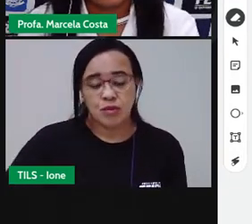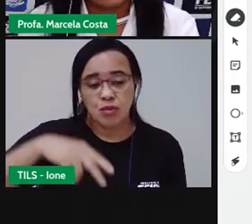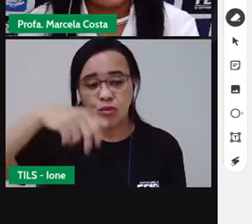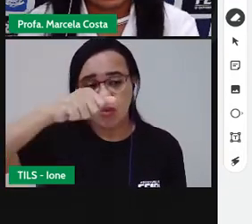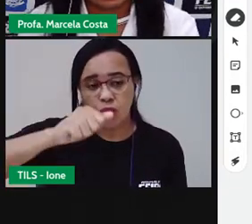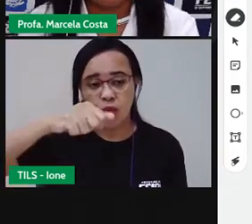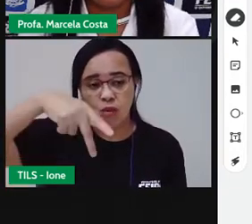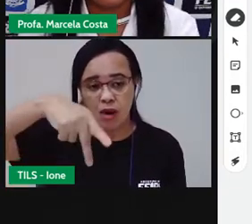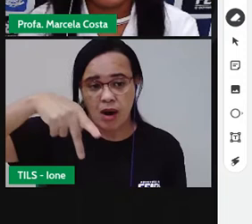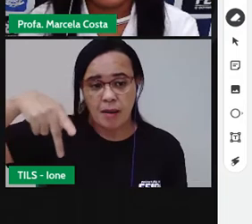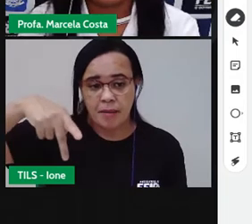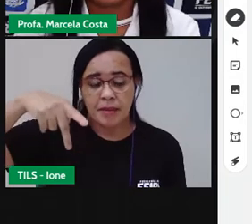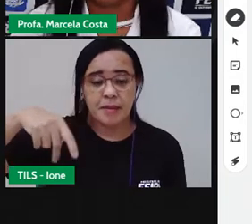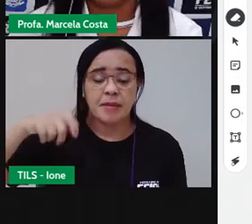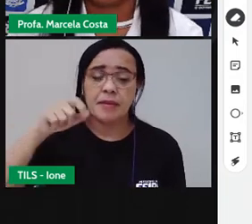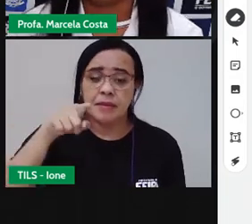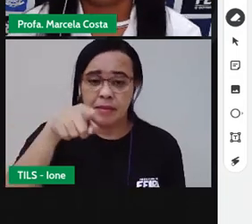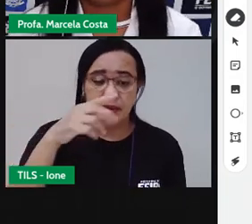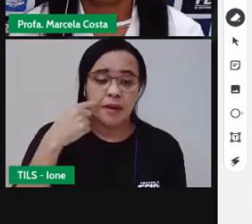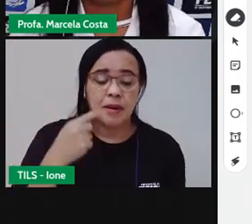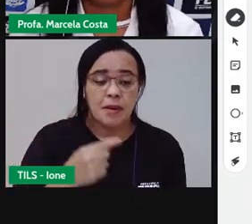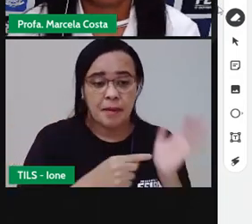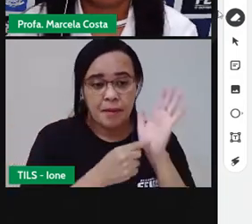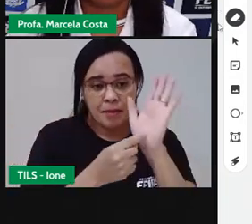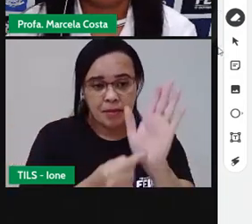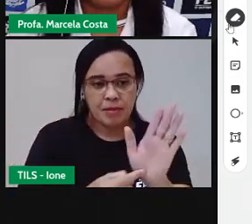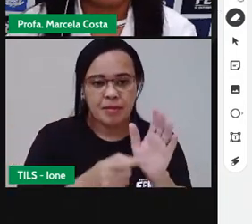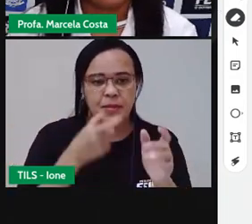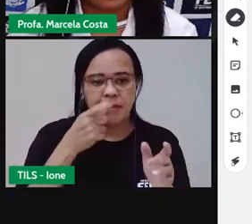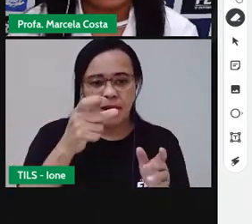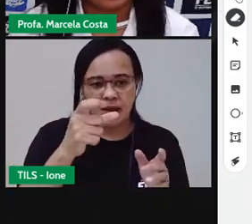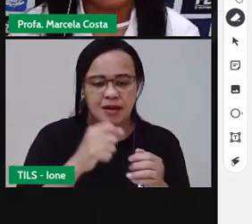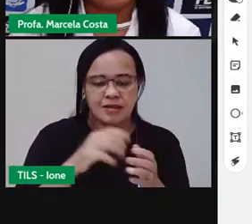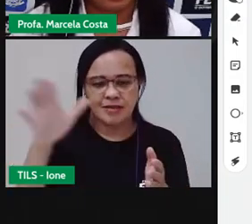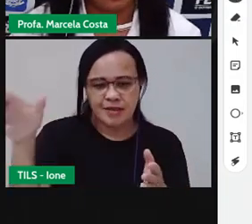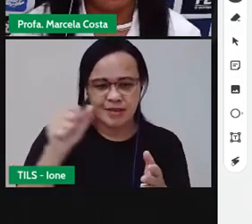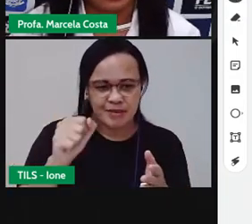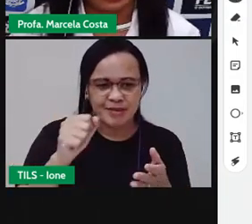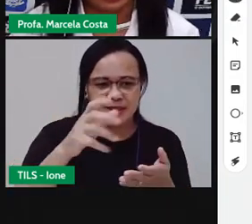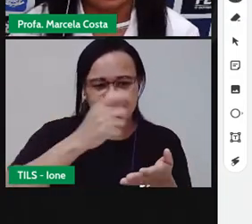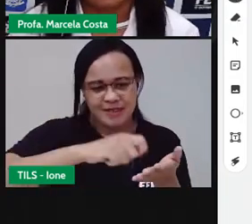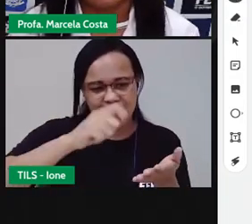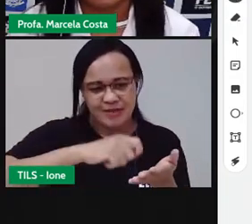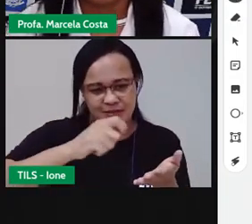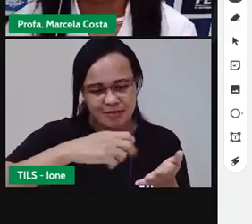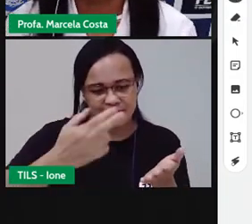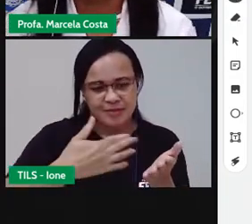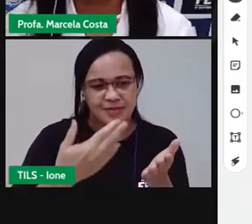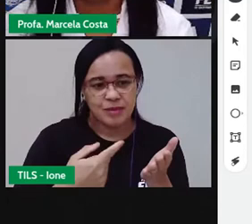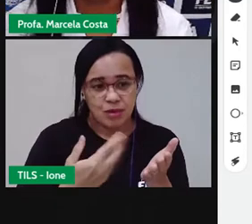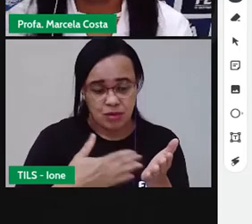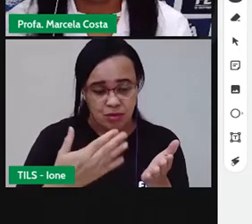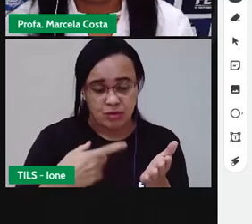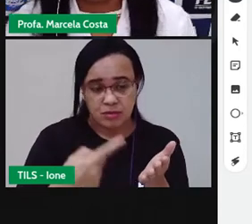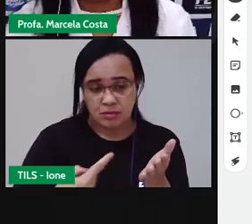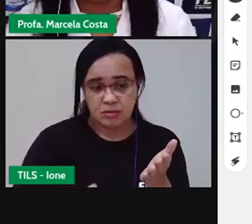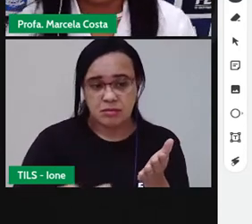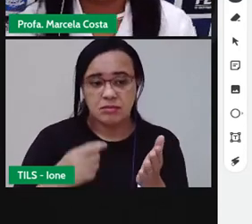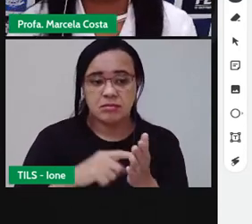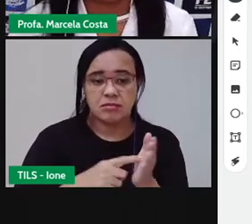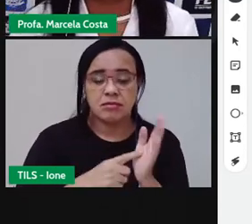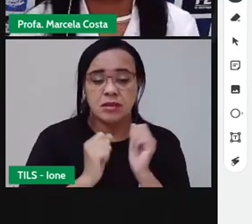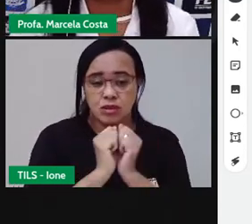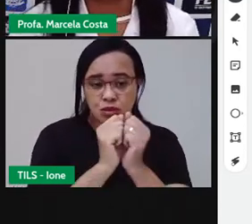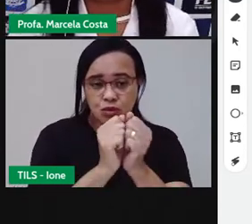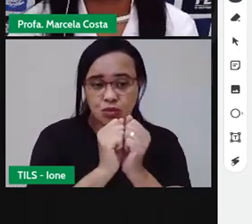é que a gente escreve essas palavras. Pega o seu caderno pra me acompanhar, tá? Então, eu tenho aqui